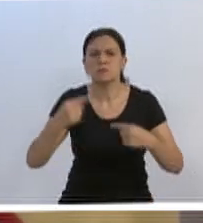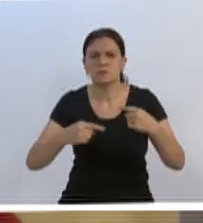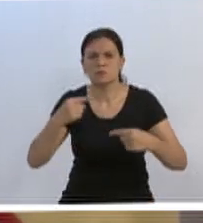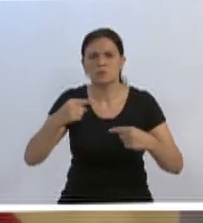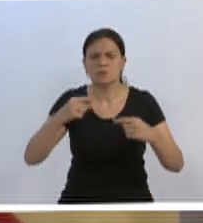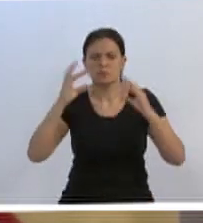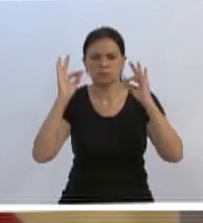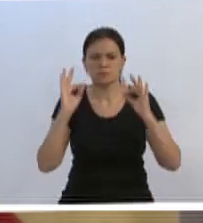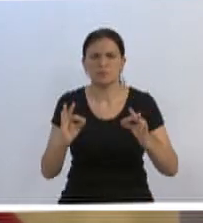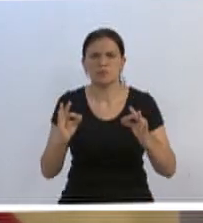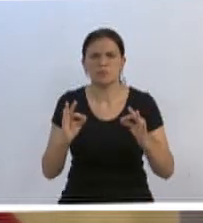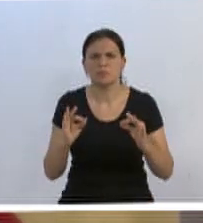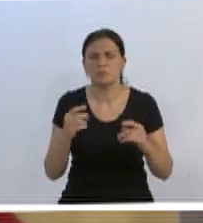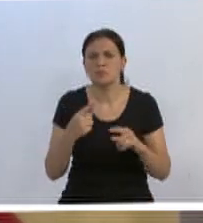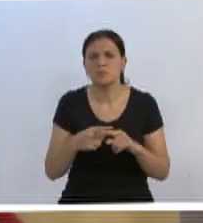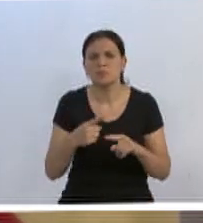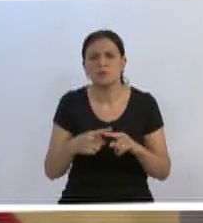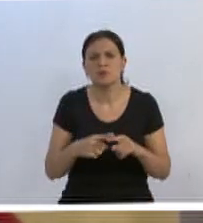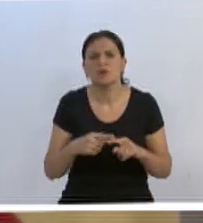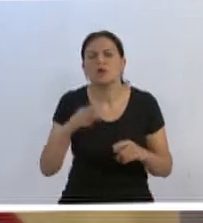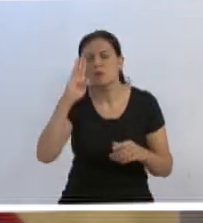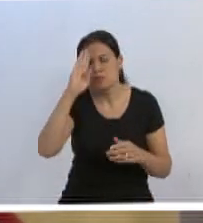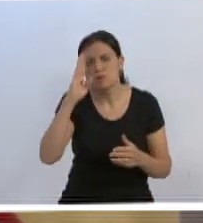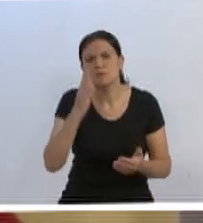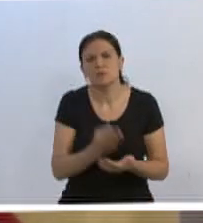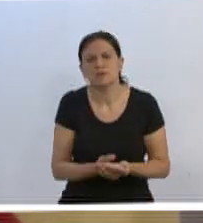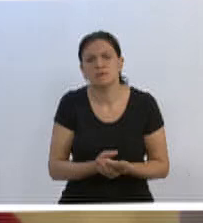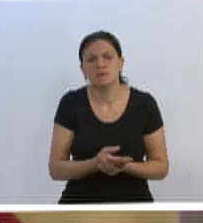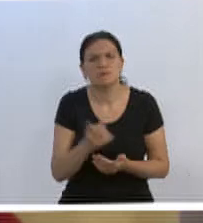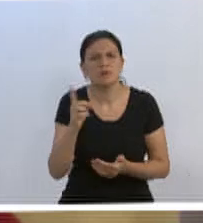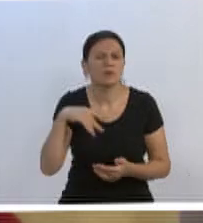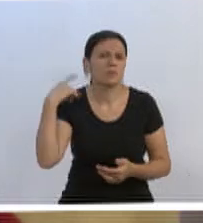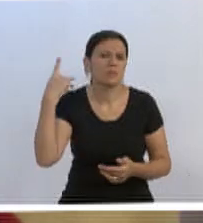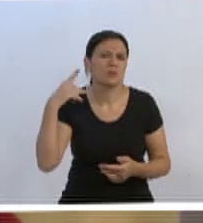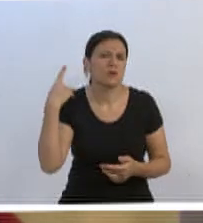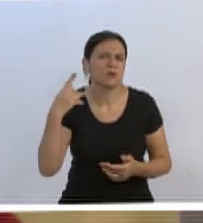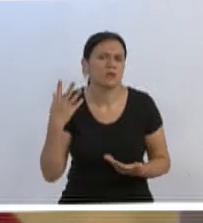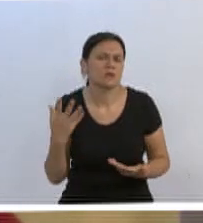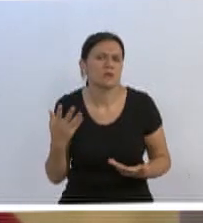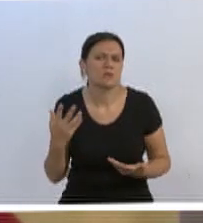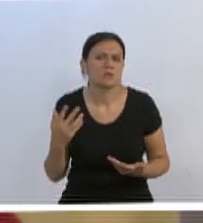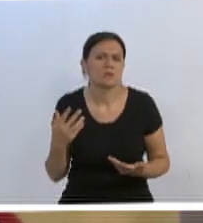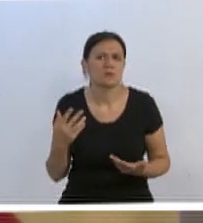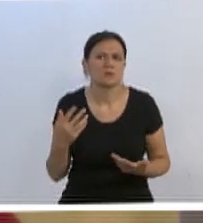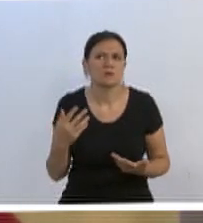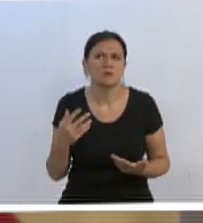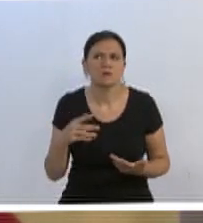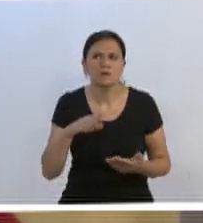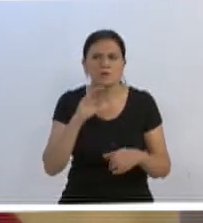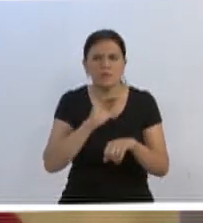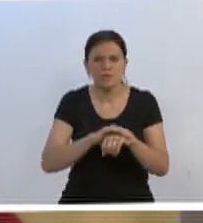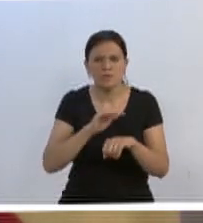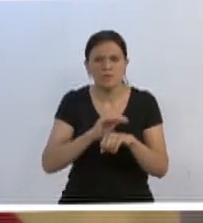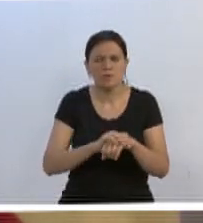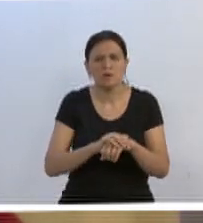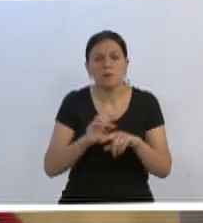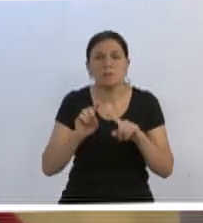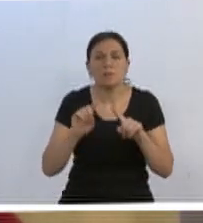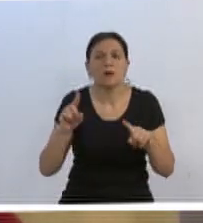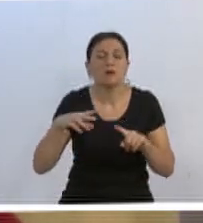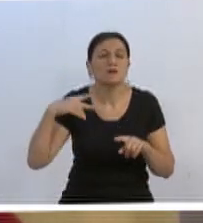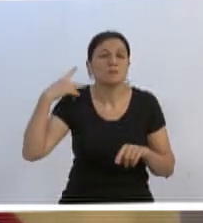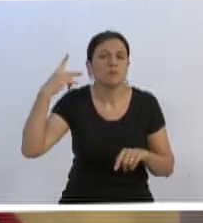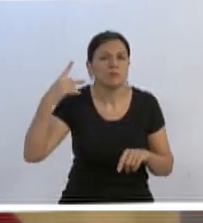aqui nesta casa. Porque é nisso que eu acredito. Não na política do fígado, que muitos aí estão fazendo, mas na política,